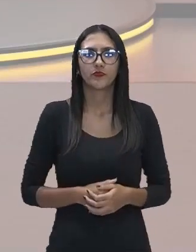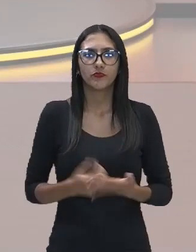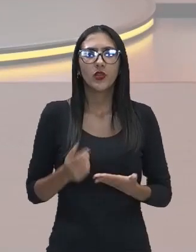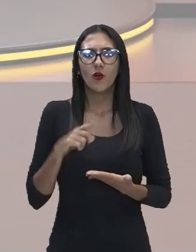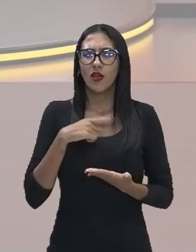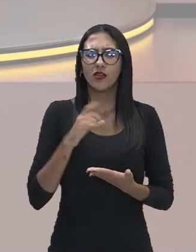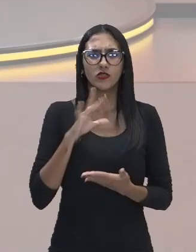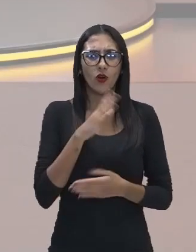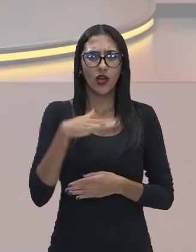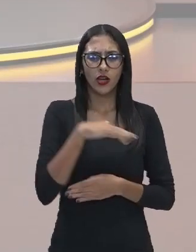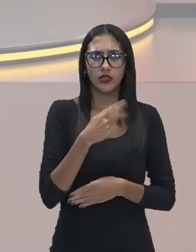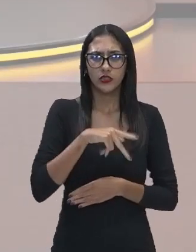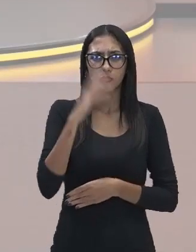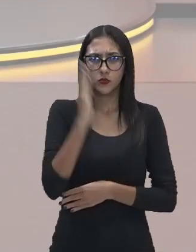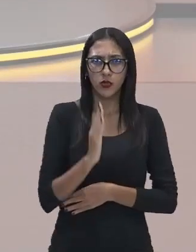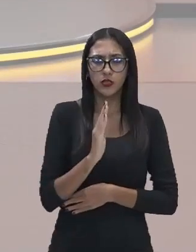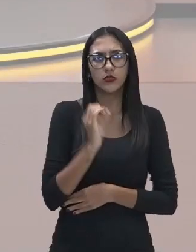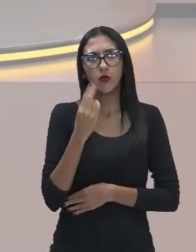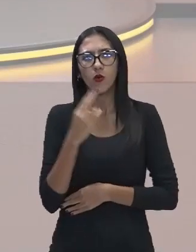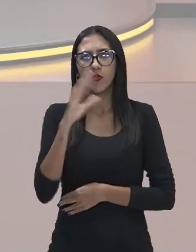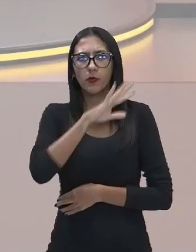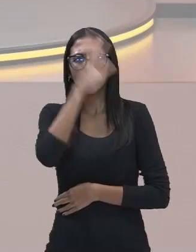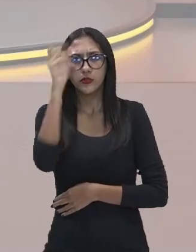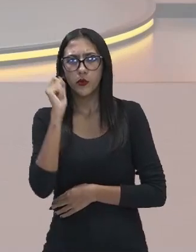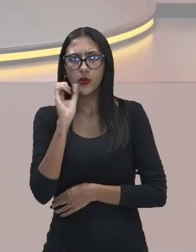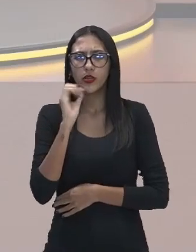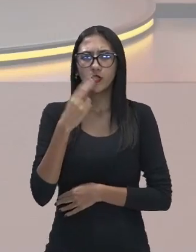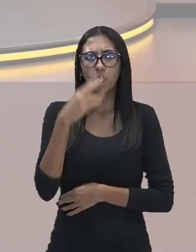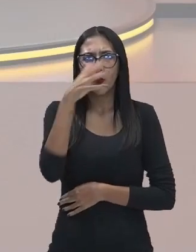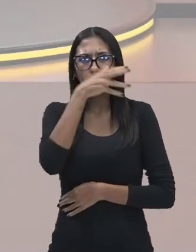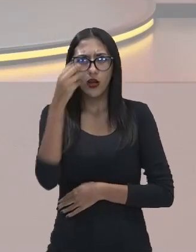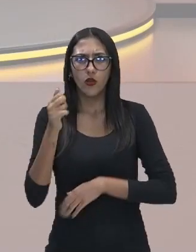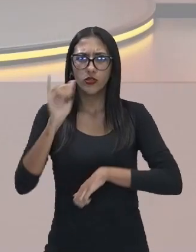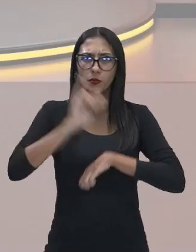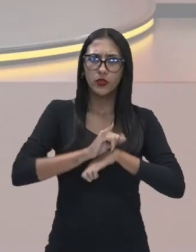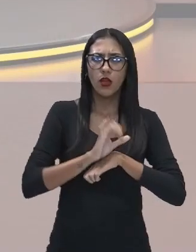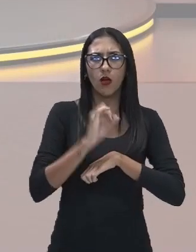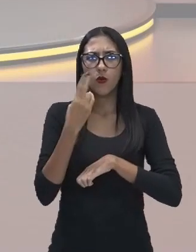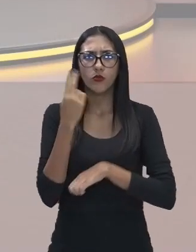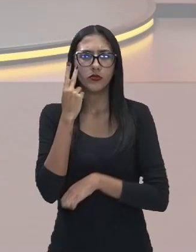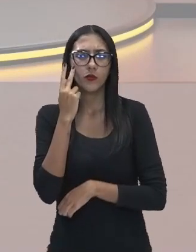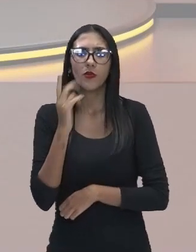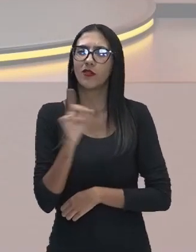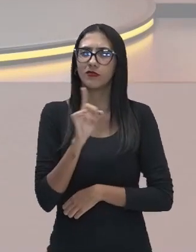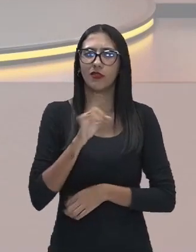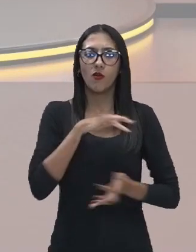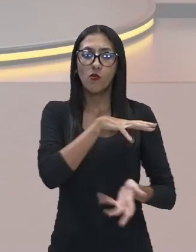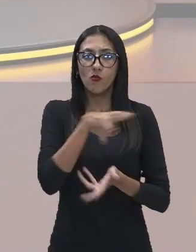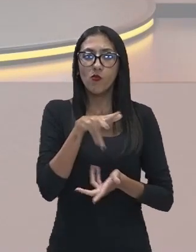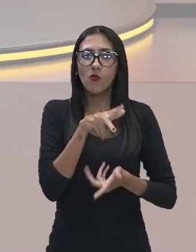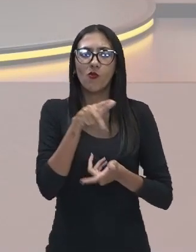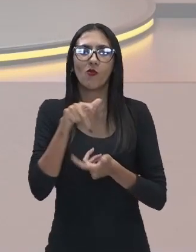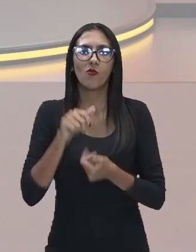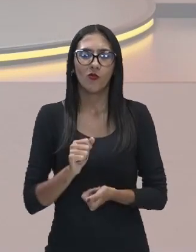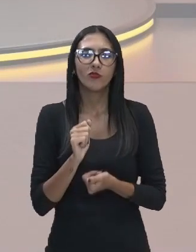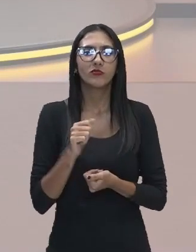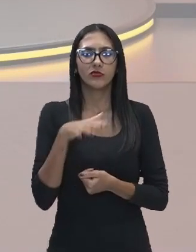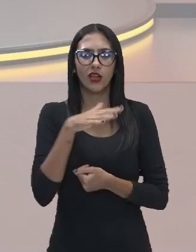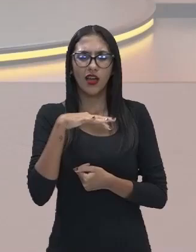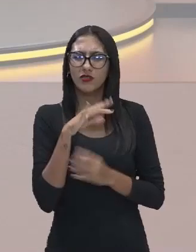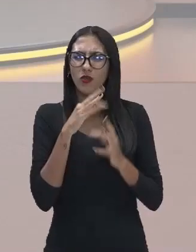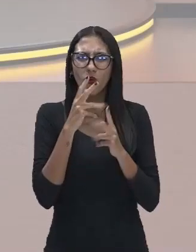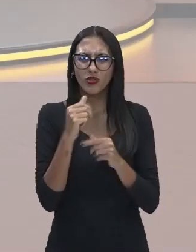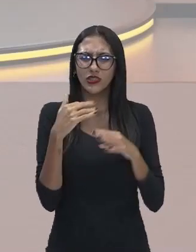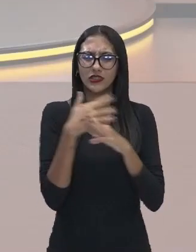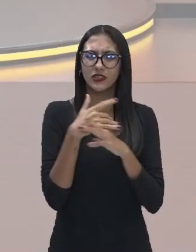realidade somente brasileira, ou somente amazonense, ou somente de Manaus, ou somente São Paulo. O mundo todo, o mundo urbano especialmente,